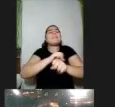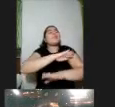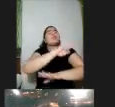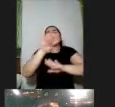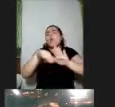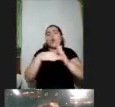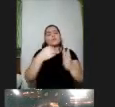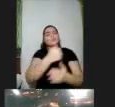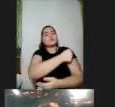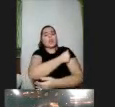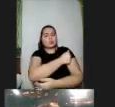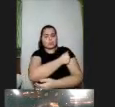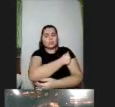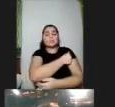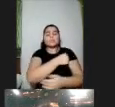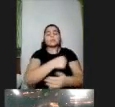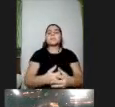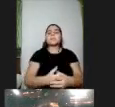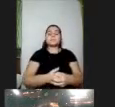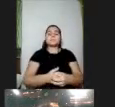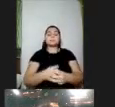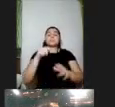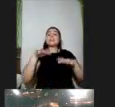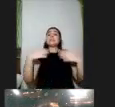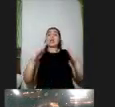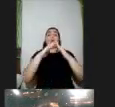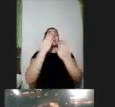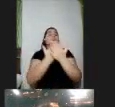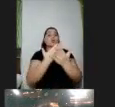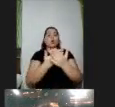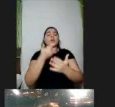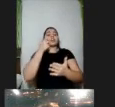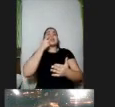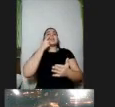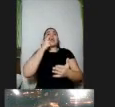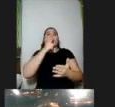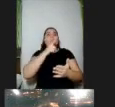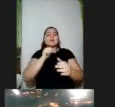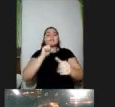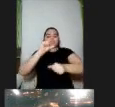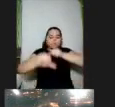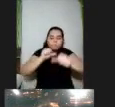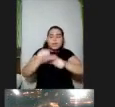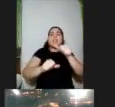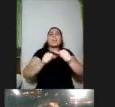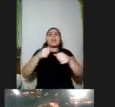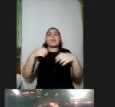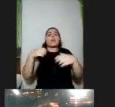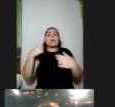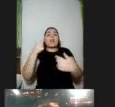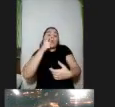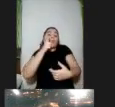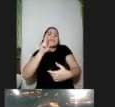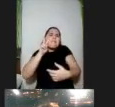aprendizagem da geração do século XXI então é uma escola que está mais conectada com o seu tempo mais atenta às necessidades que os